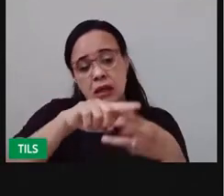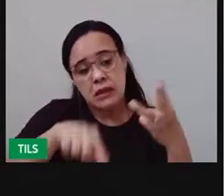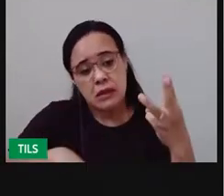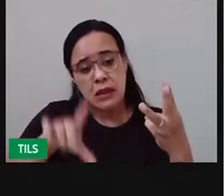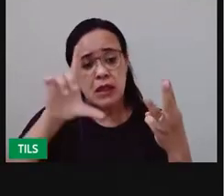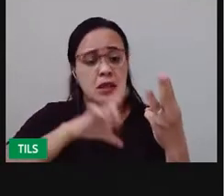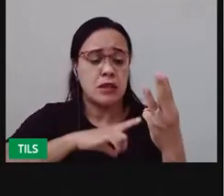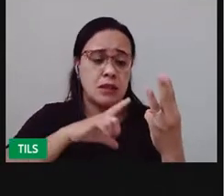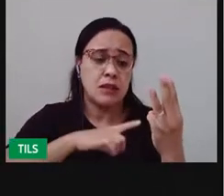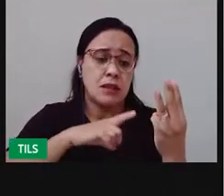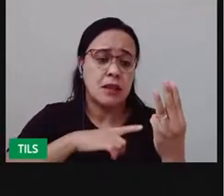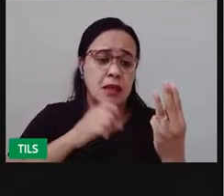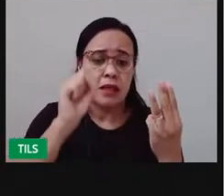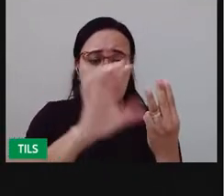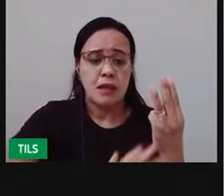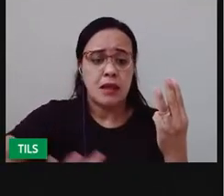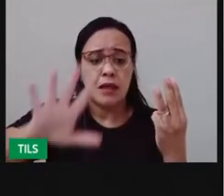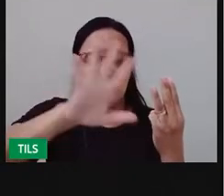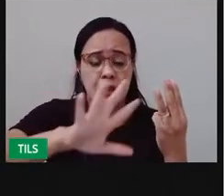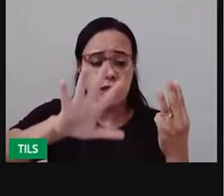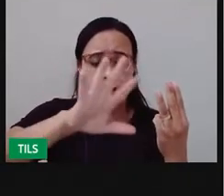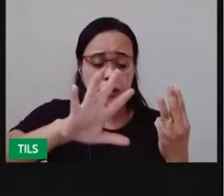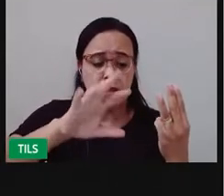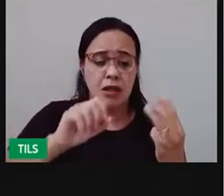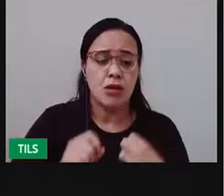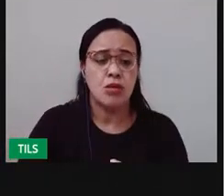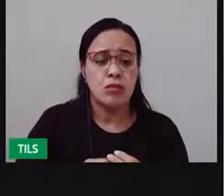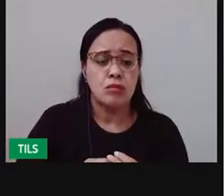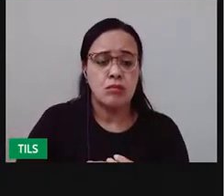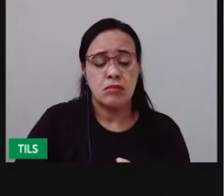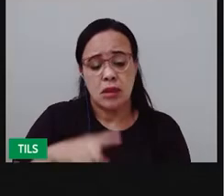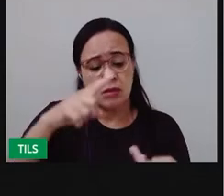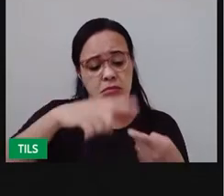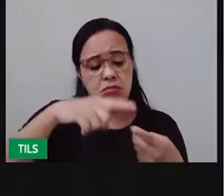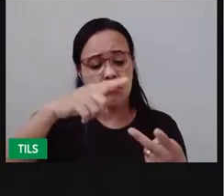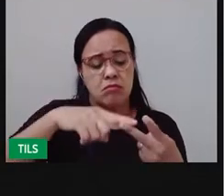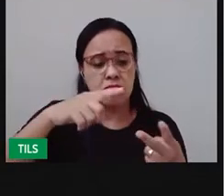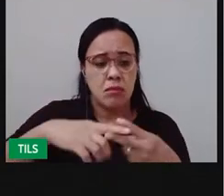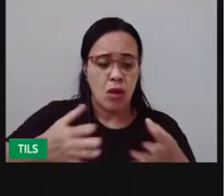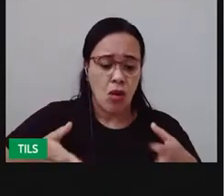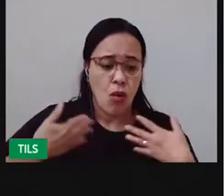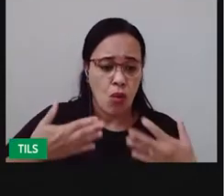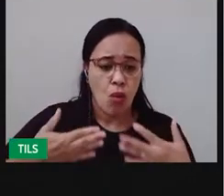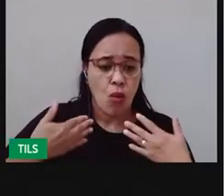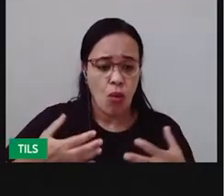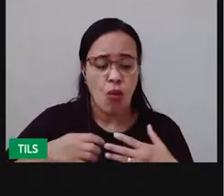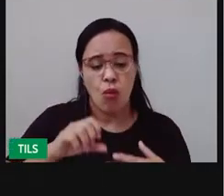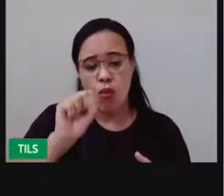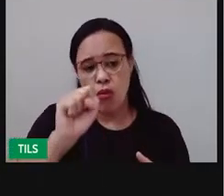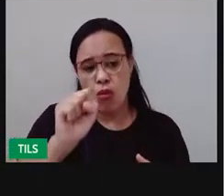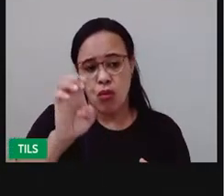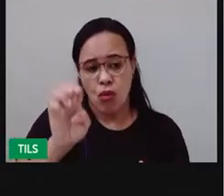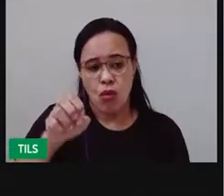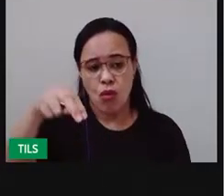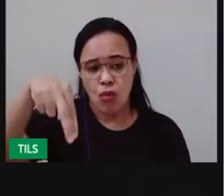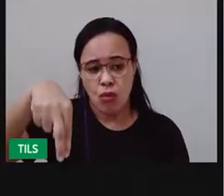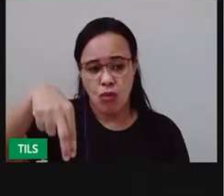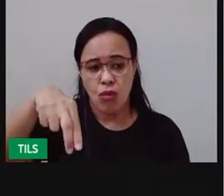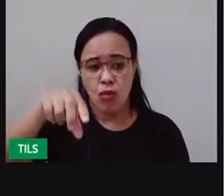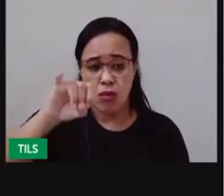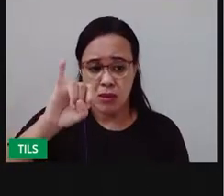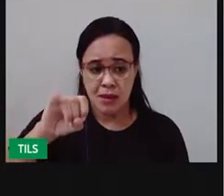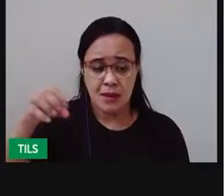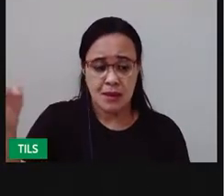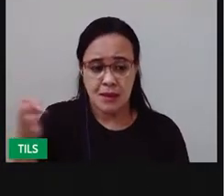região nordeste. Tropical, semiárido e equatorial únido. O clima